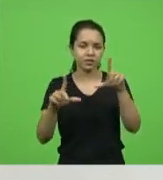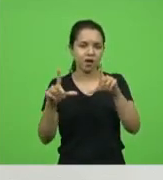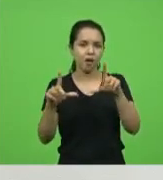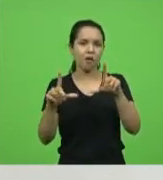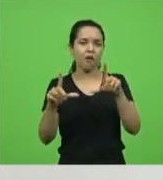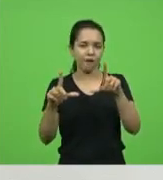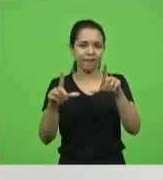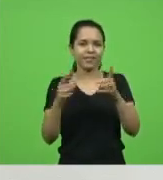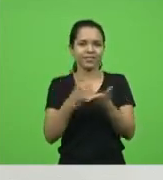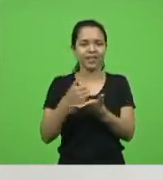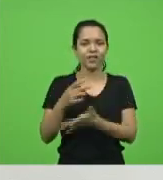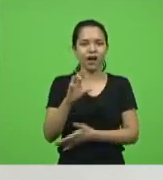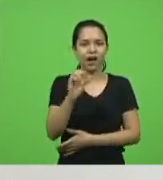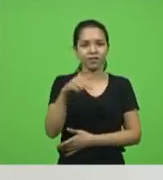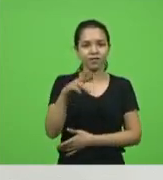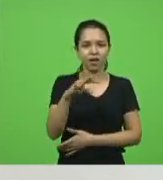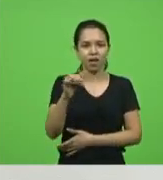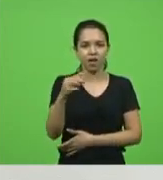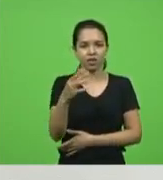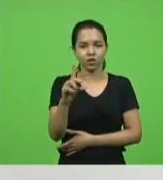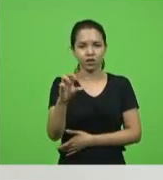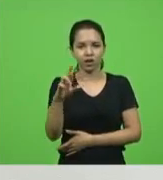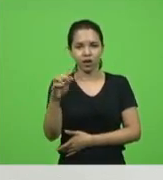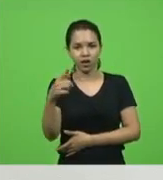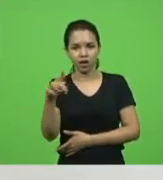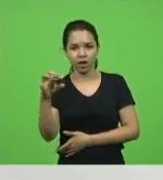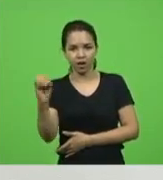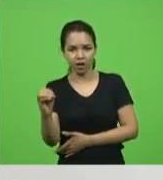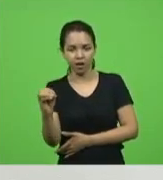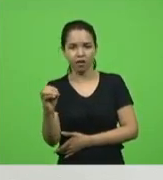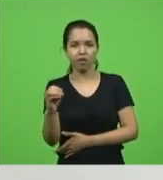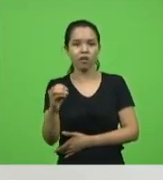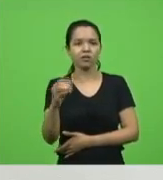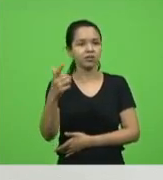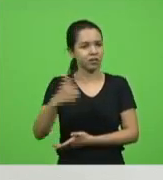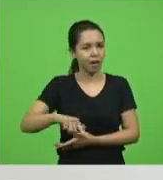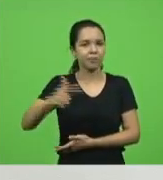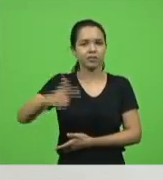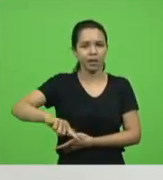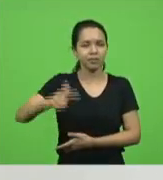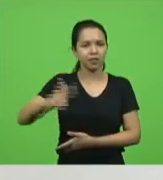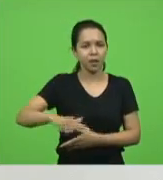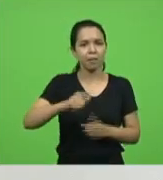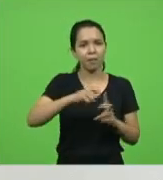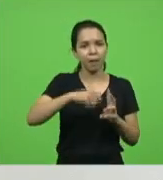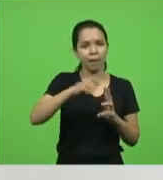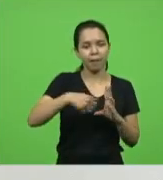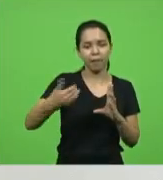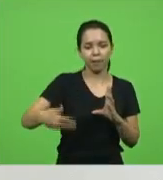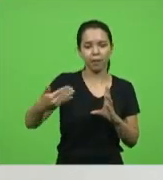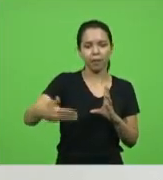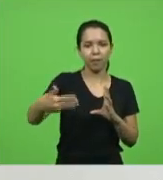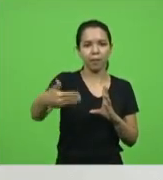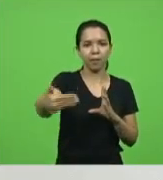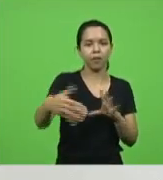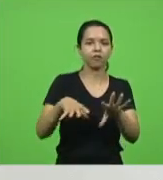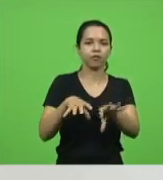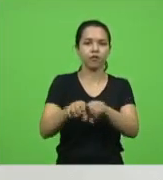Sempre retornava de novo, agora tem mais uma valeta para fazer e foi prolongando a nossa formatura da nossa escola.